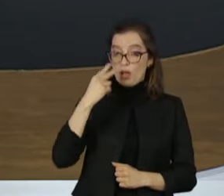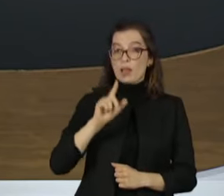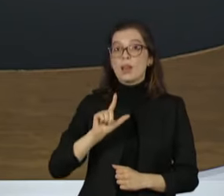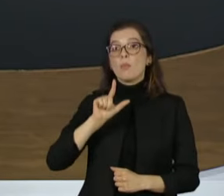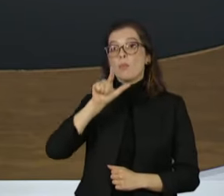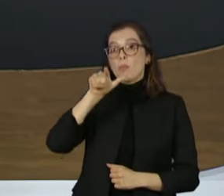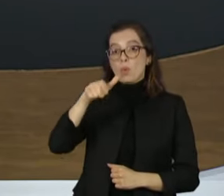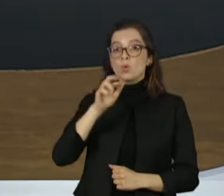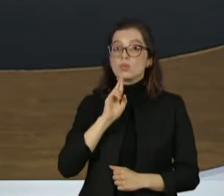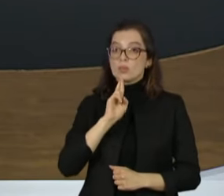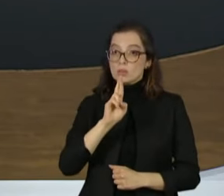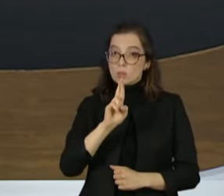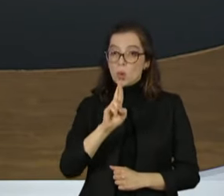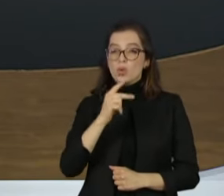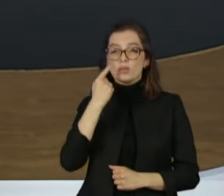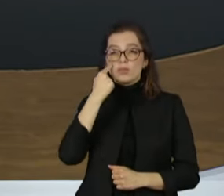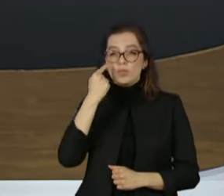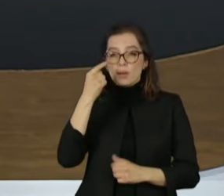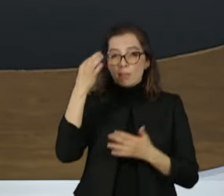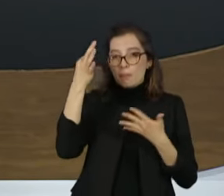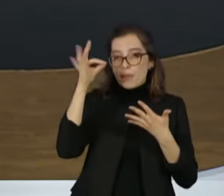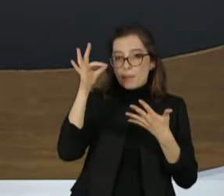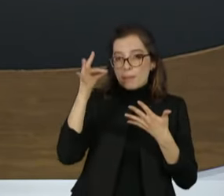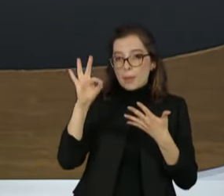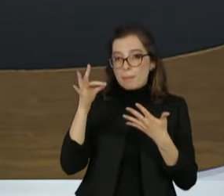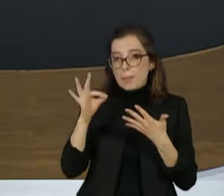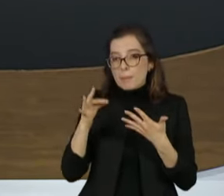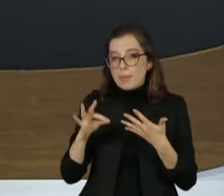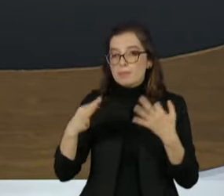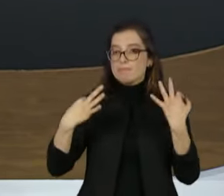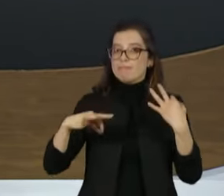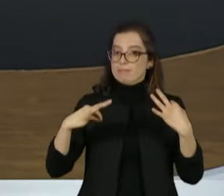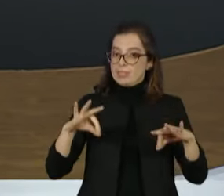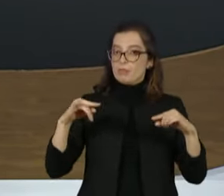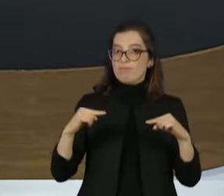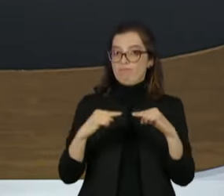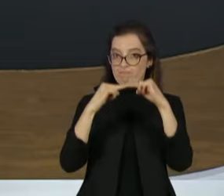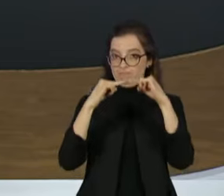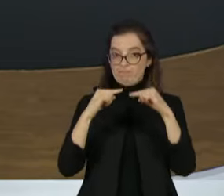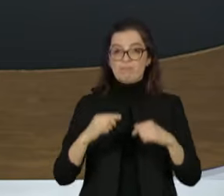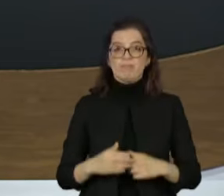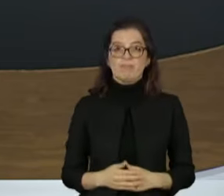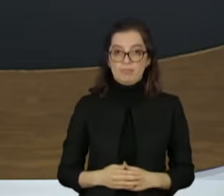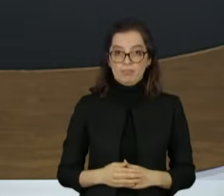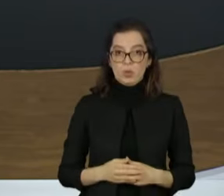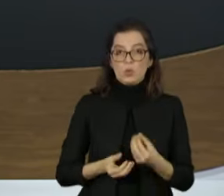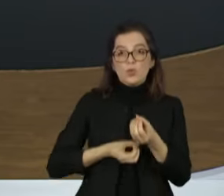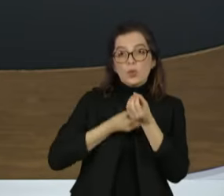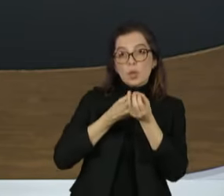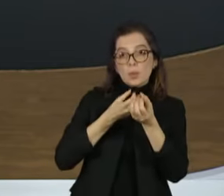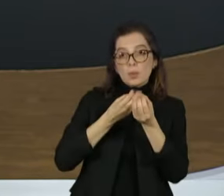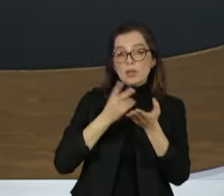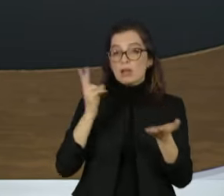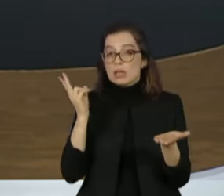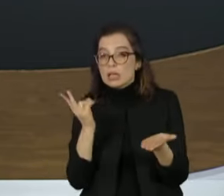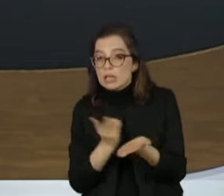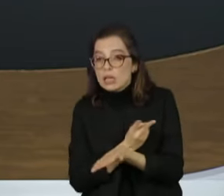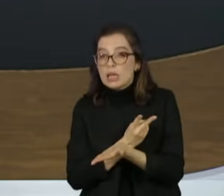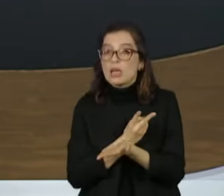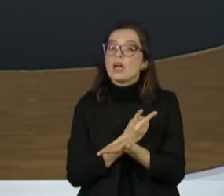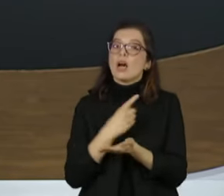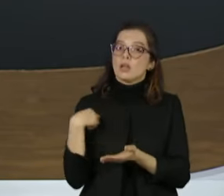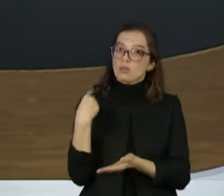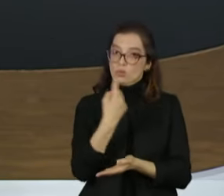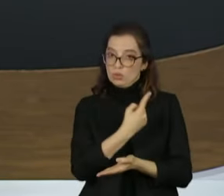pela agência de checagem aos fatos e eventuais imprecisões ou informações equivocadas serão submetidas por